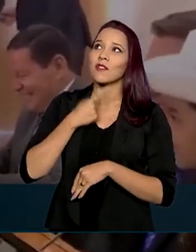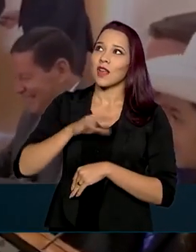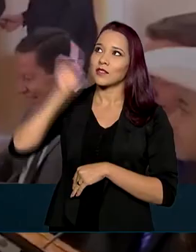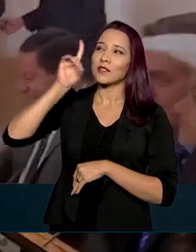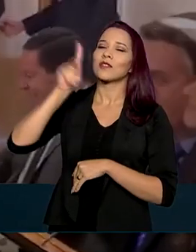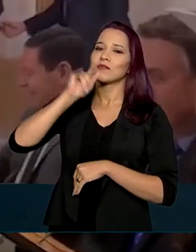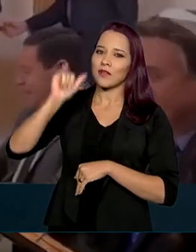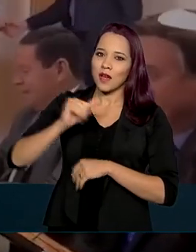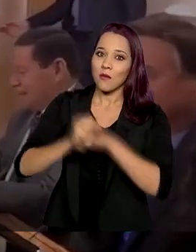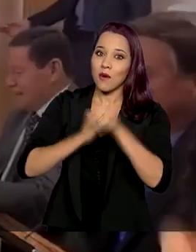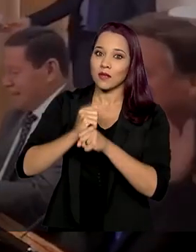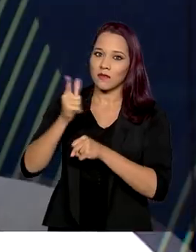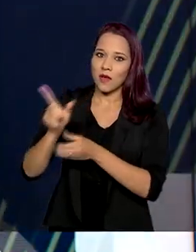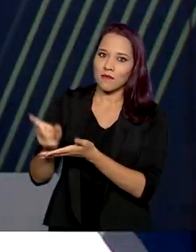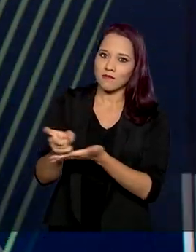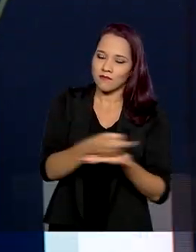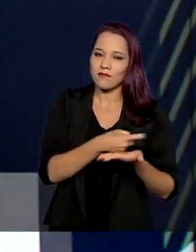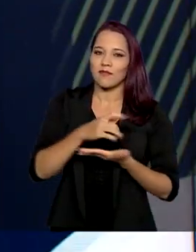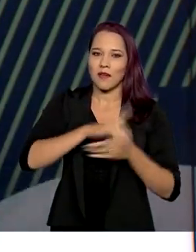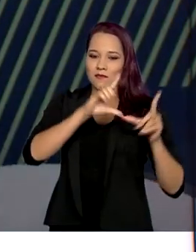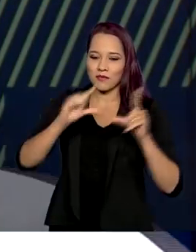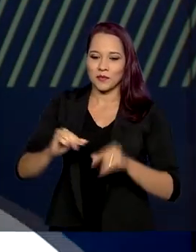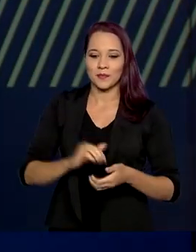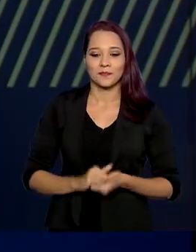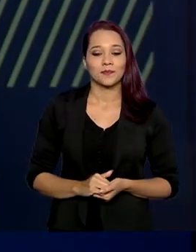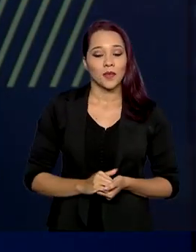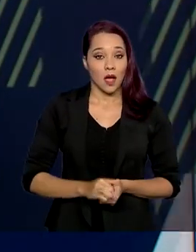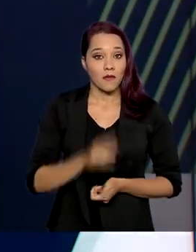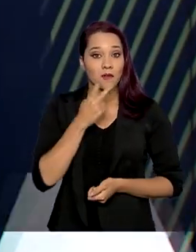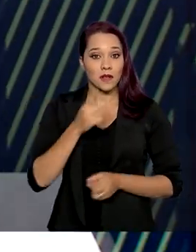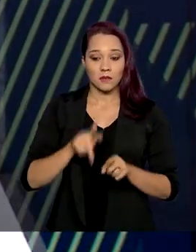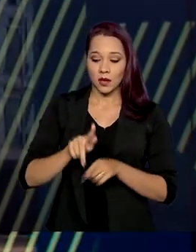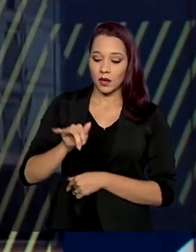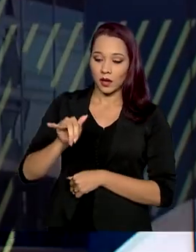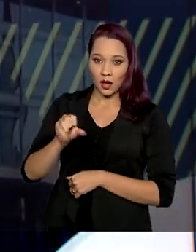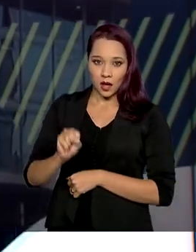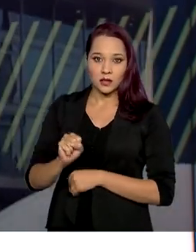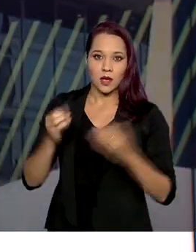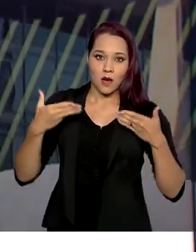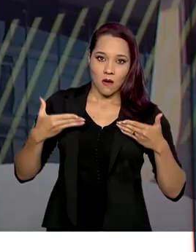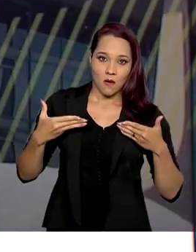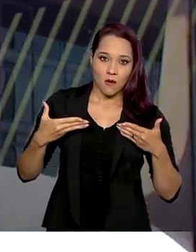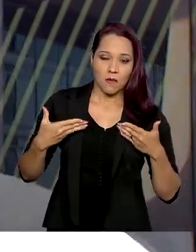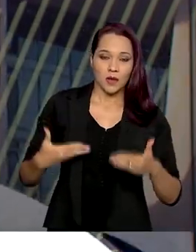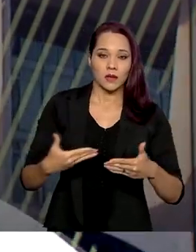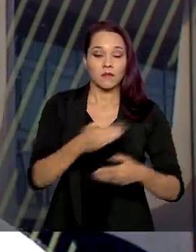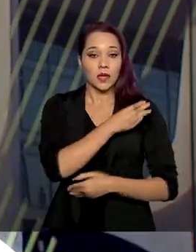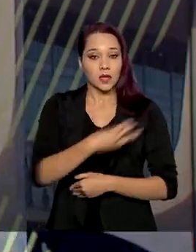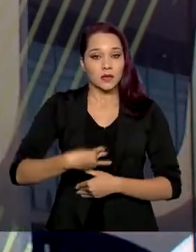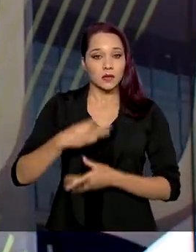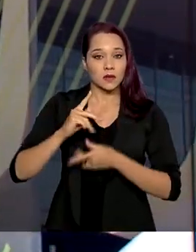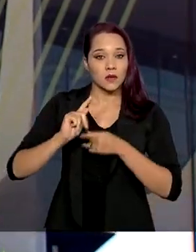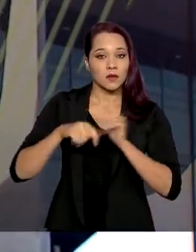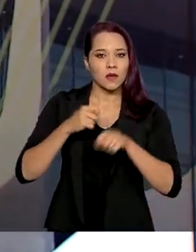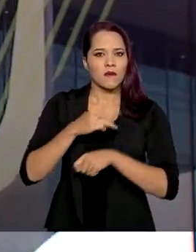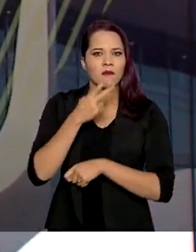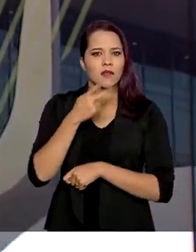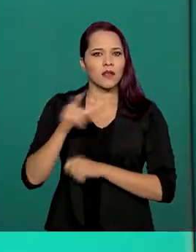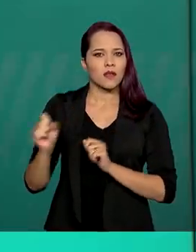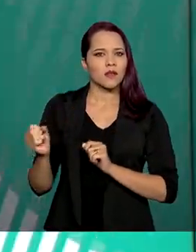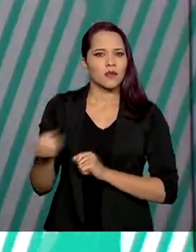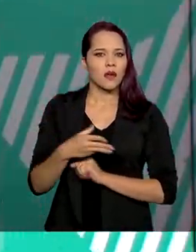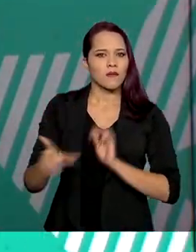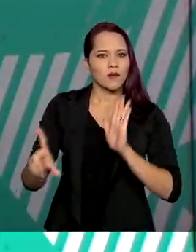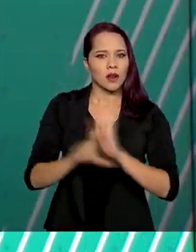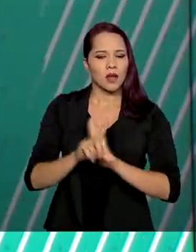super safra no que Deus. Ao falar sobre o gás, o ministro da economia, Paulo Guedes, citou a nova lei do gás que